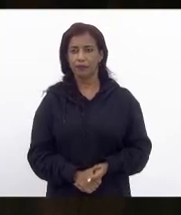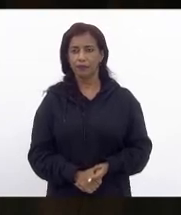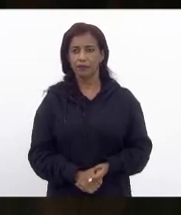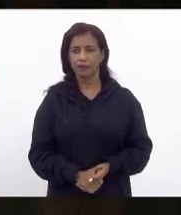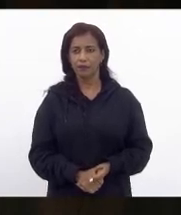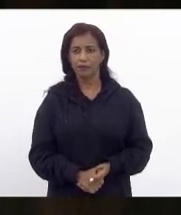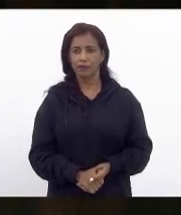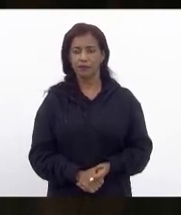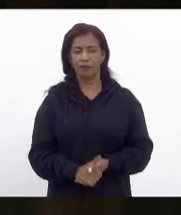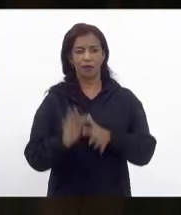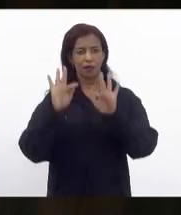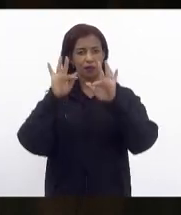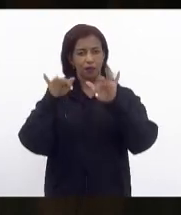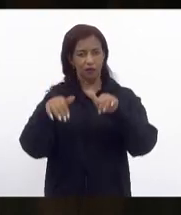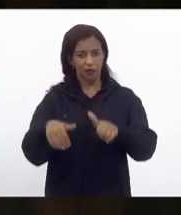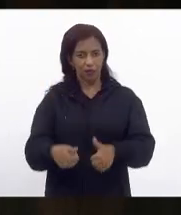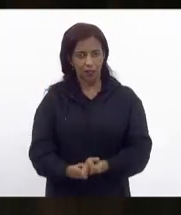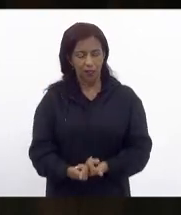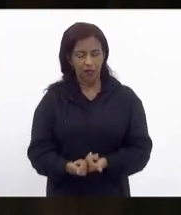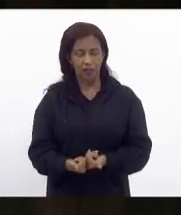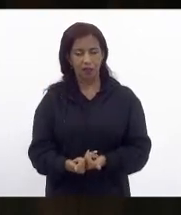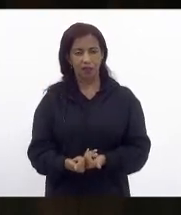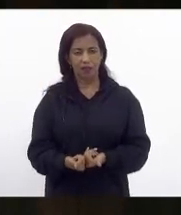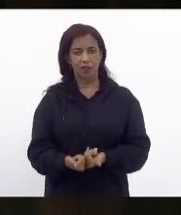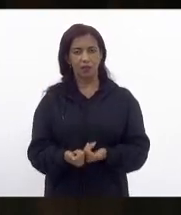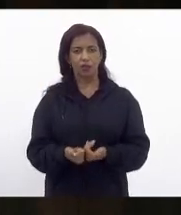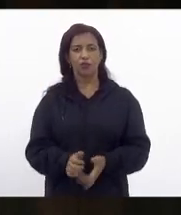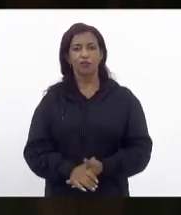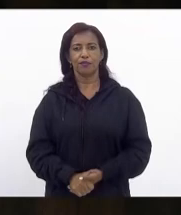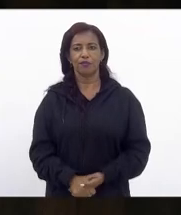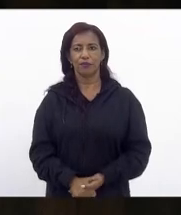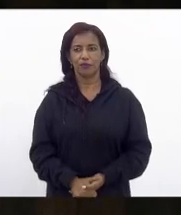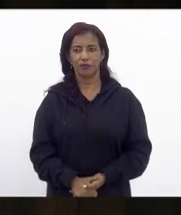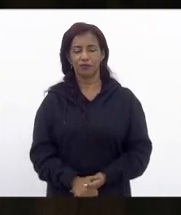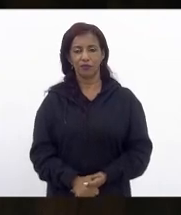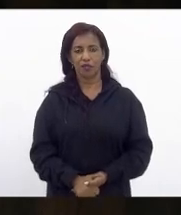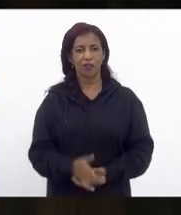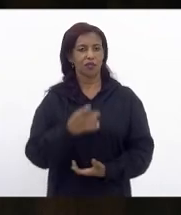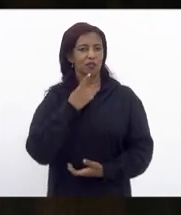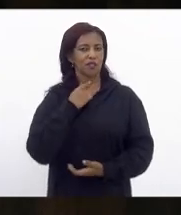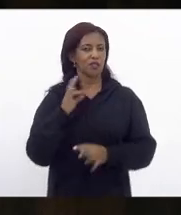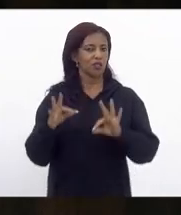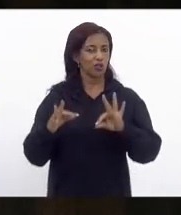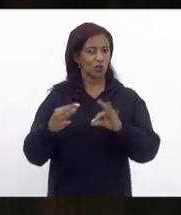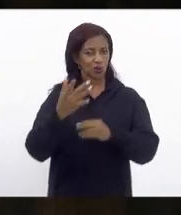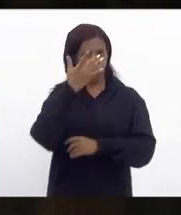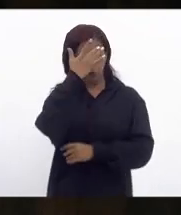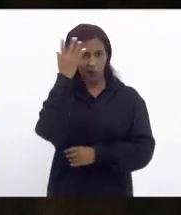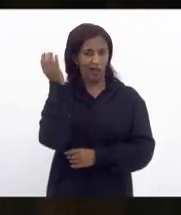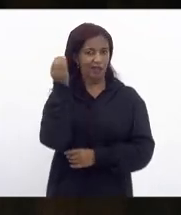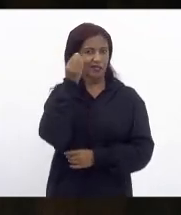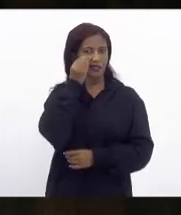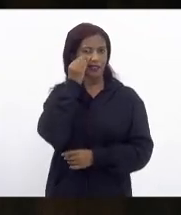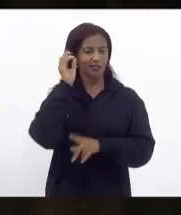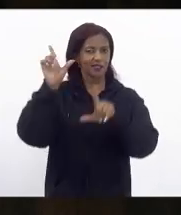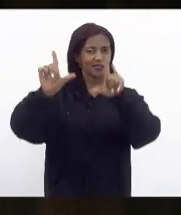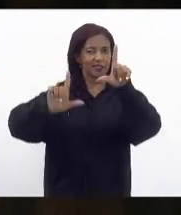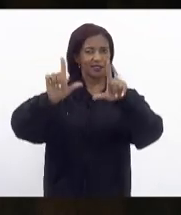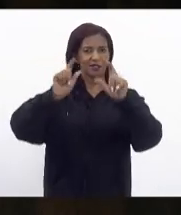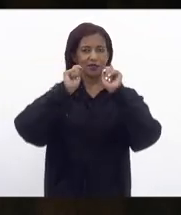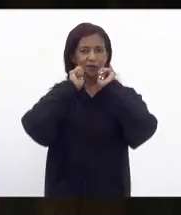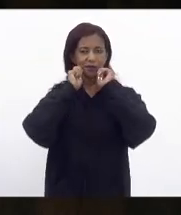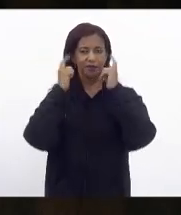Carneiro encerra-se o expediente final desejando a todos aqueles que nos acompanham pela TV